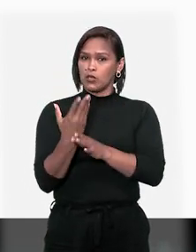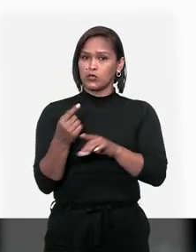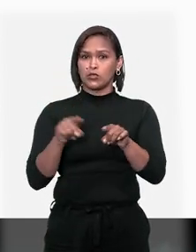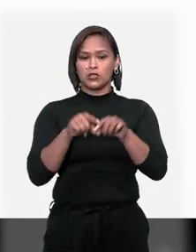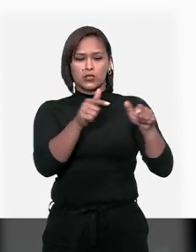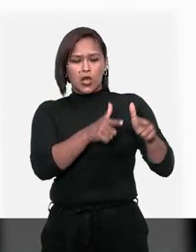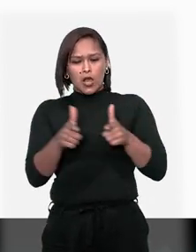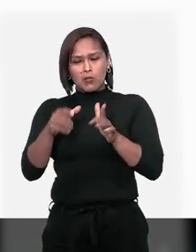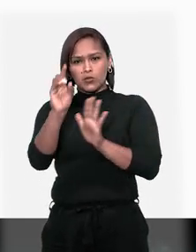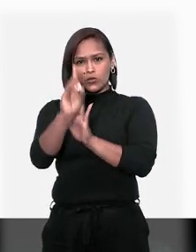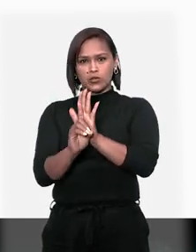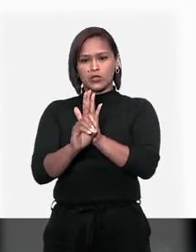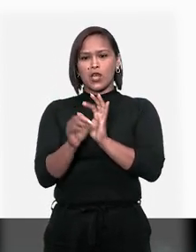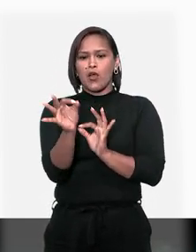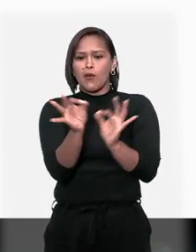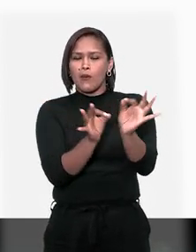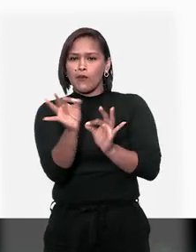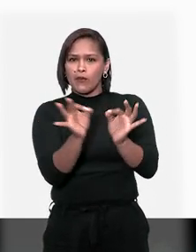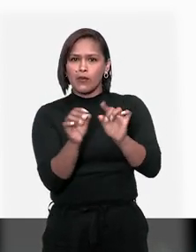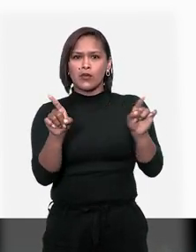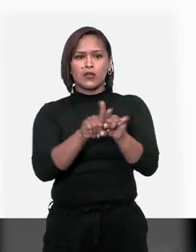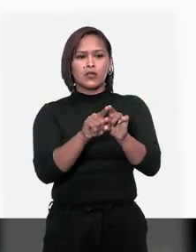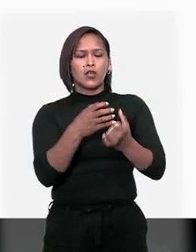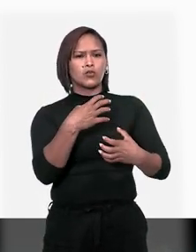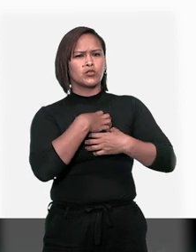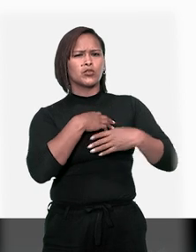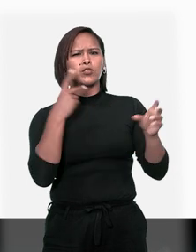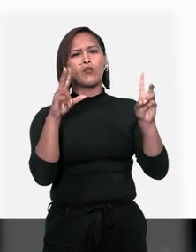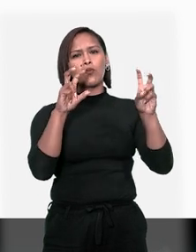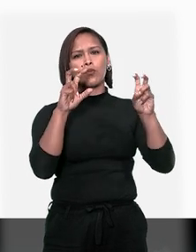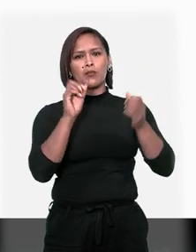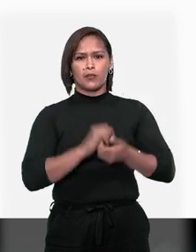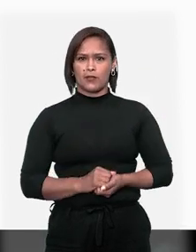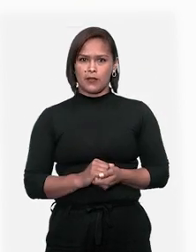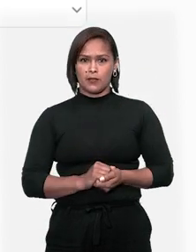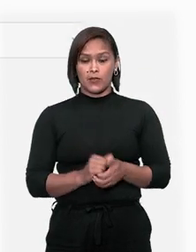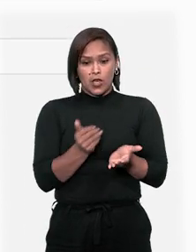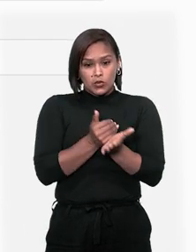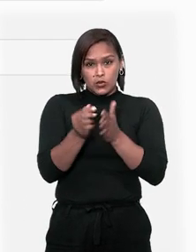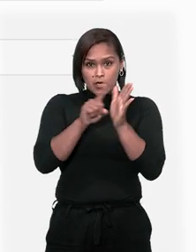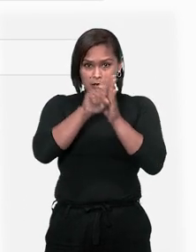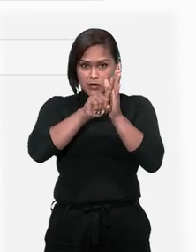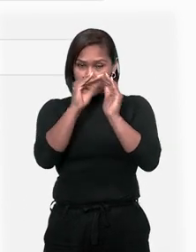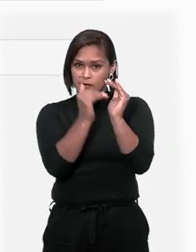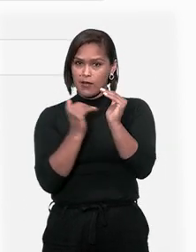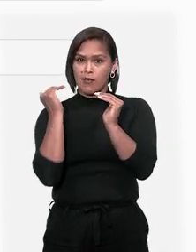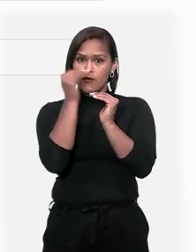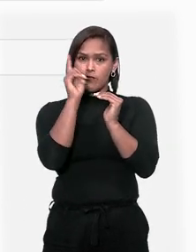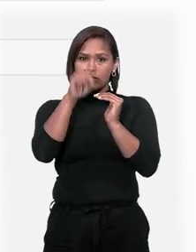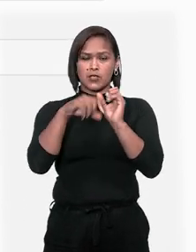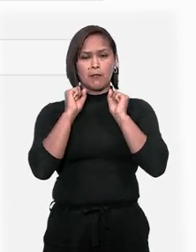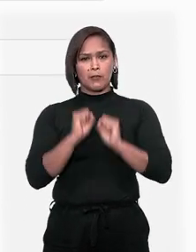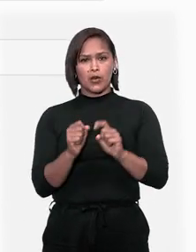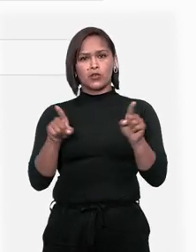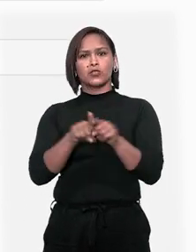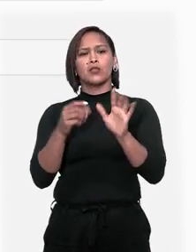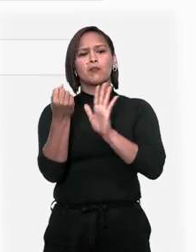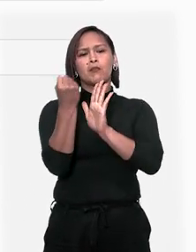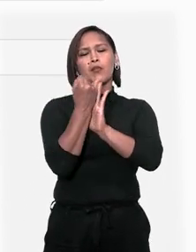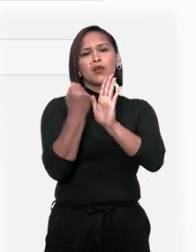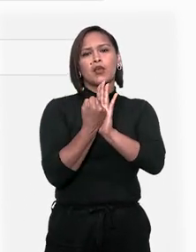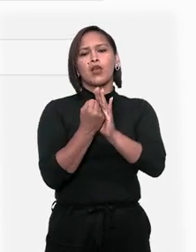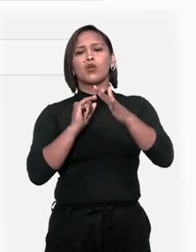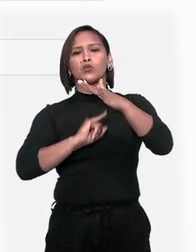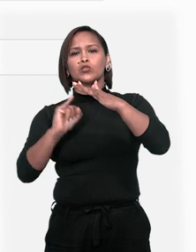origem, ramo do direito, ordenação e situação do tema. Durante a pesquisa avançada, você ainda pode